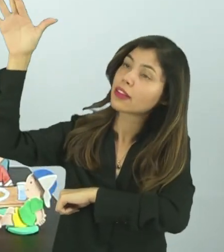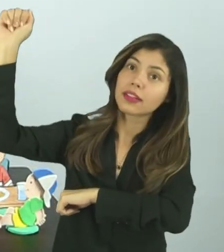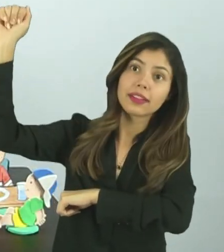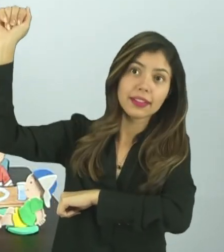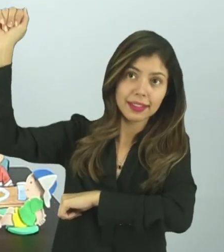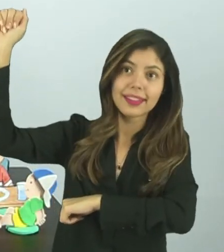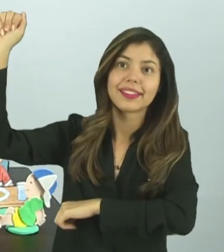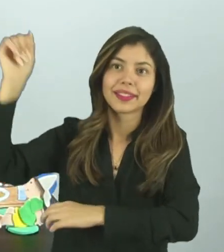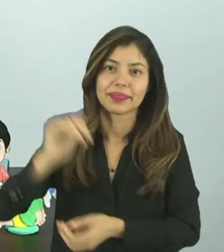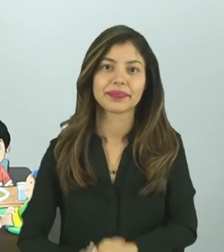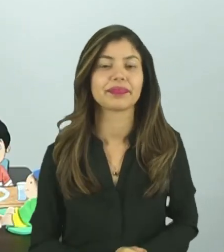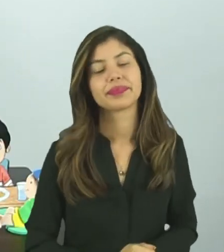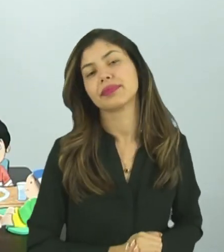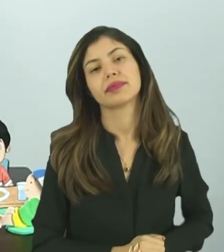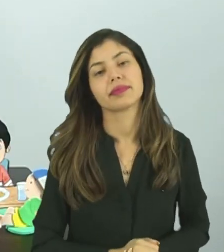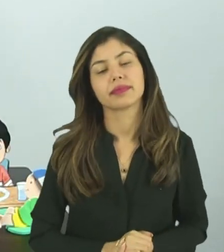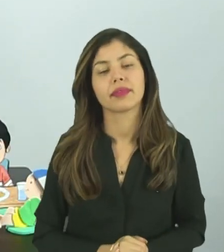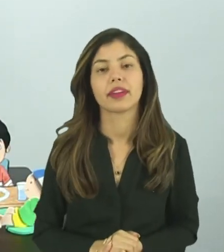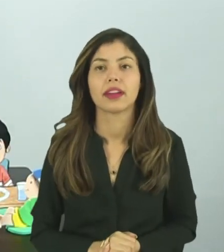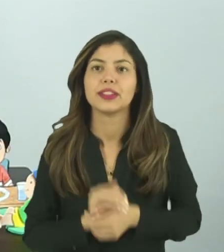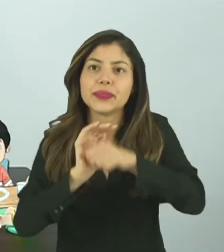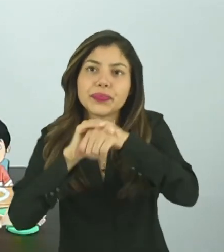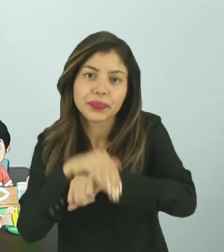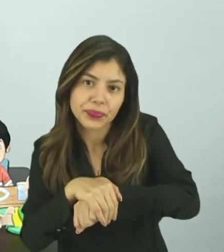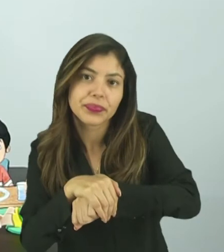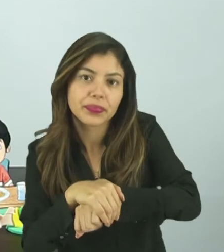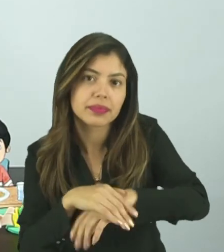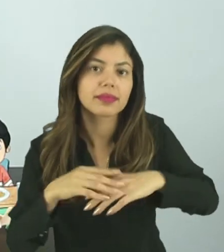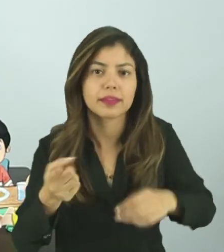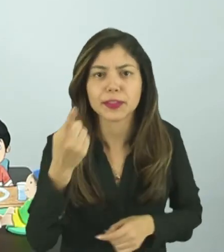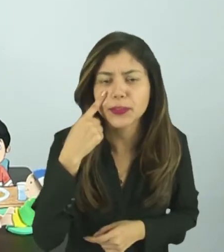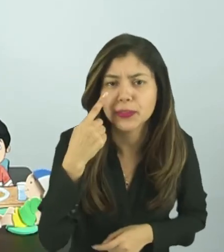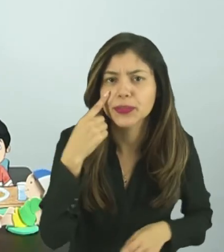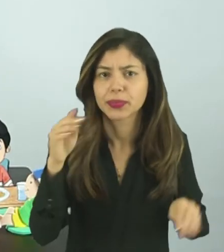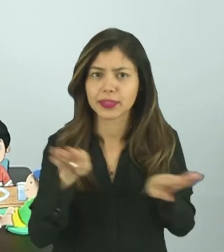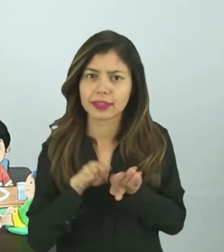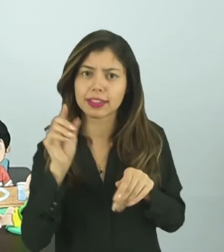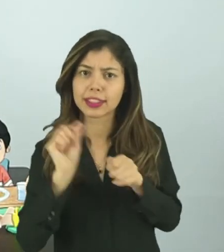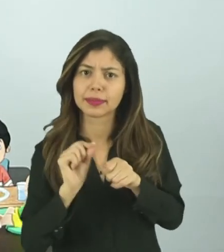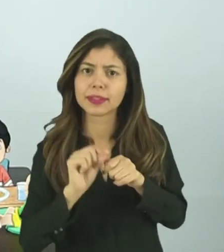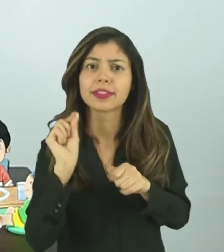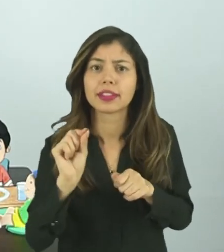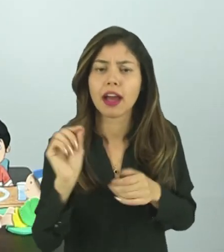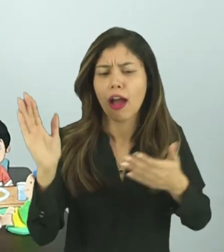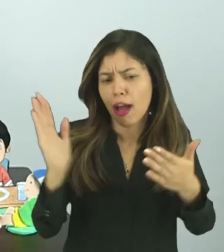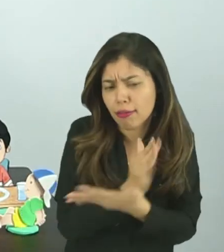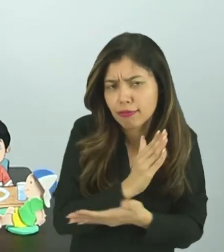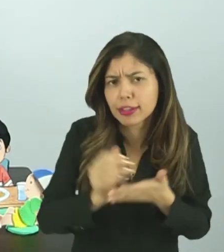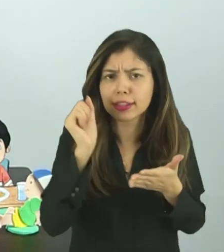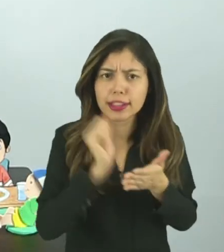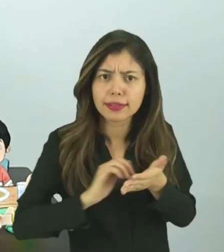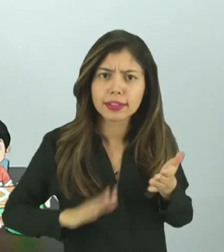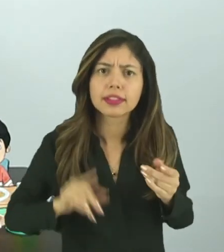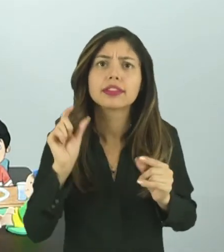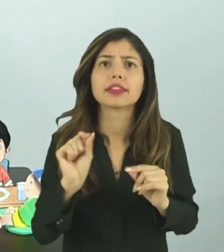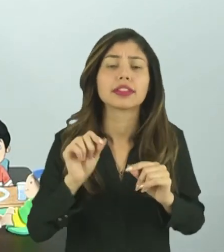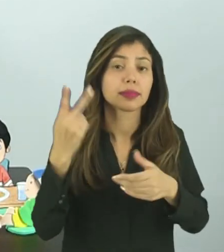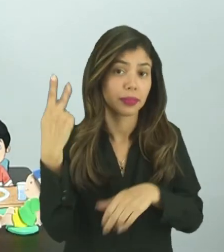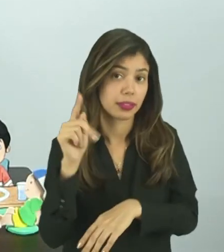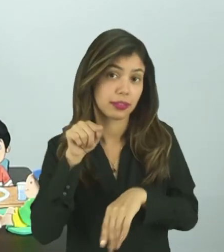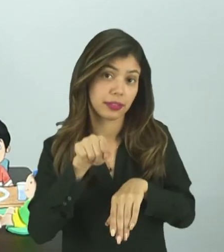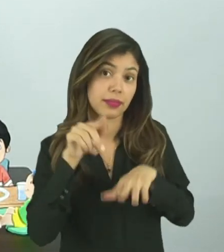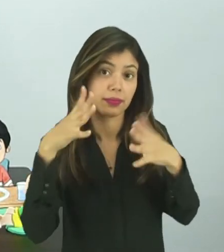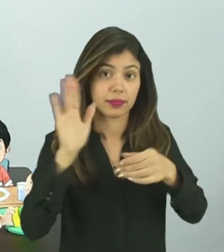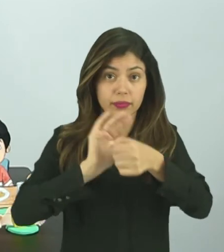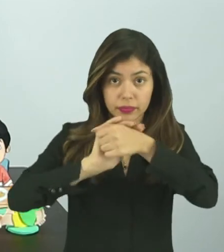é? E aí, durante a noite, a gente viu que nós fazemos algumas atividades. E é nesse período